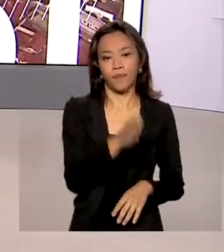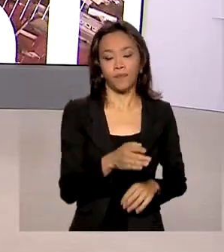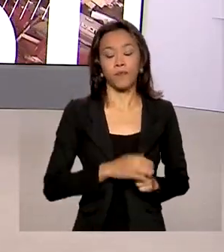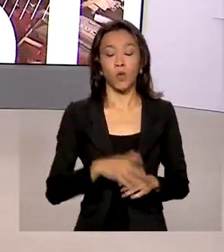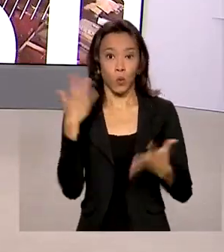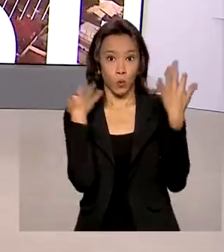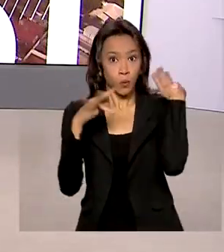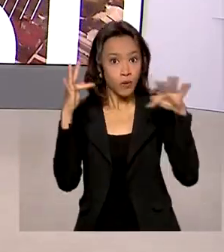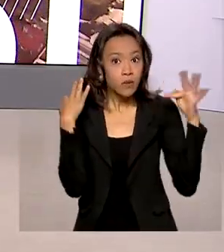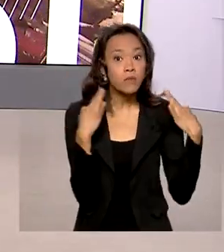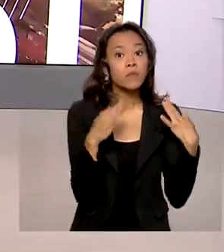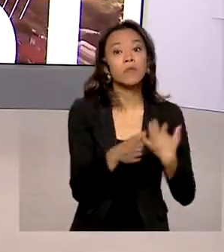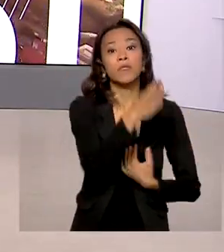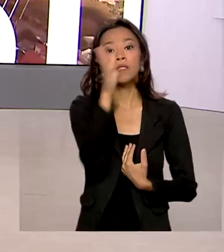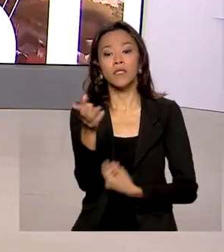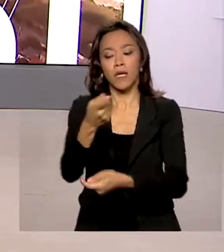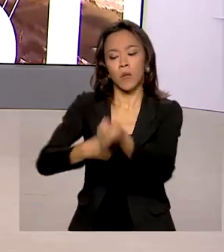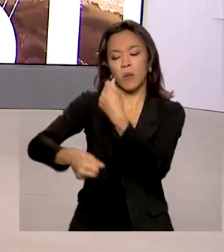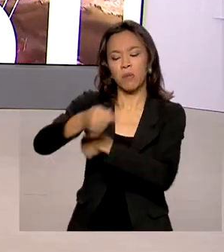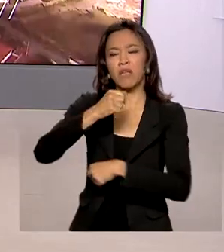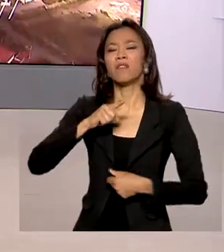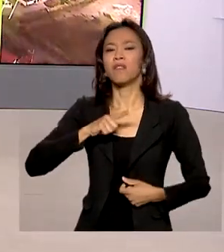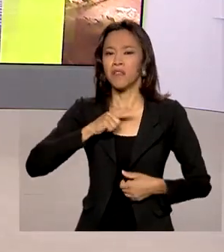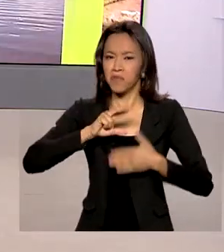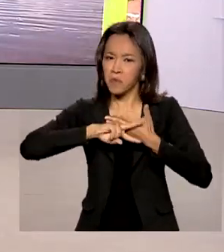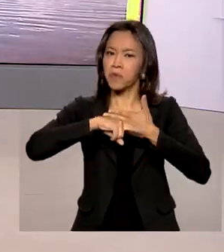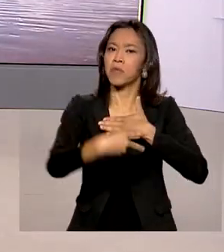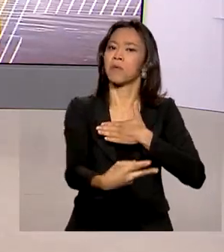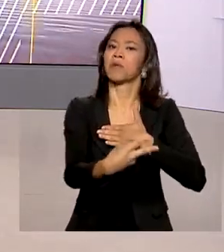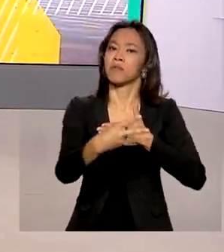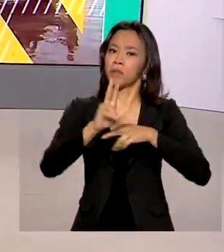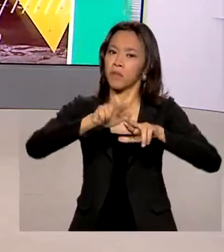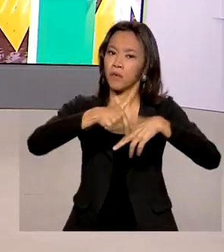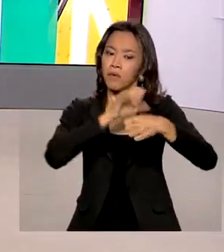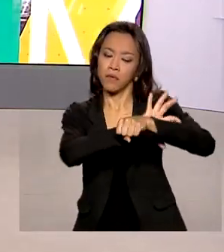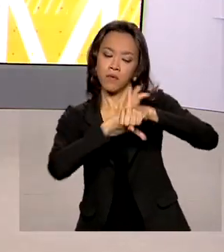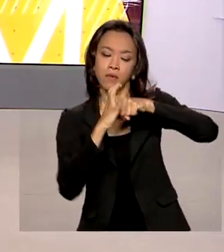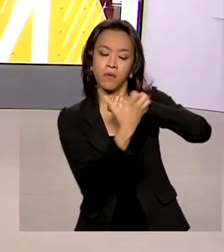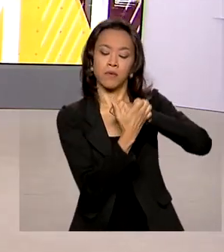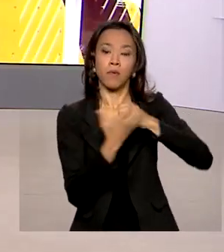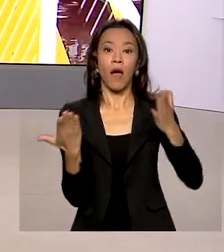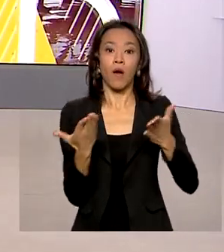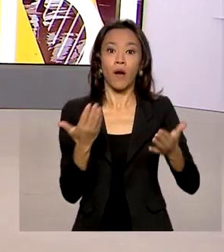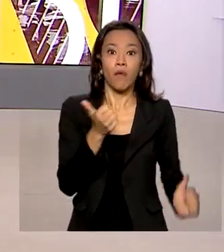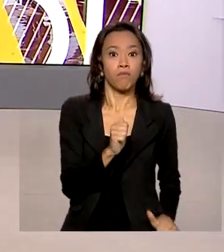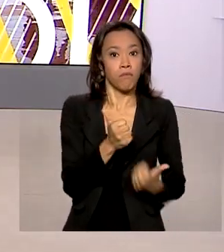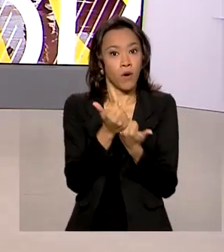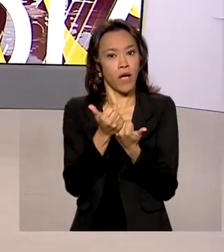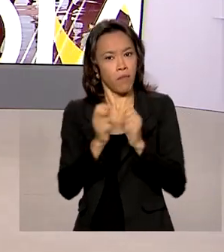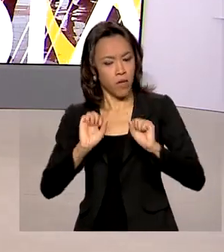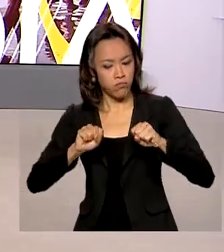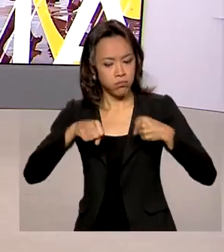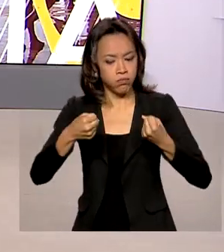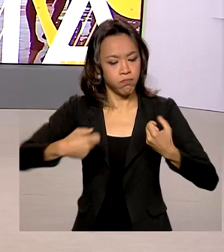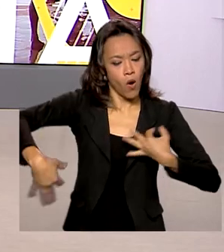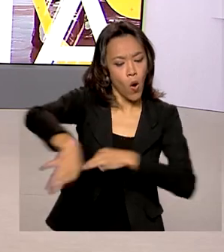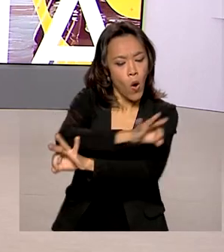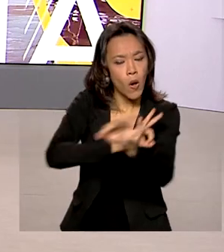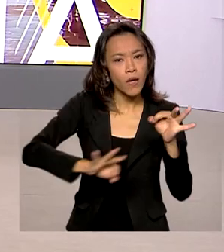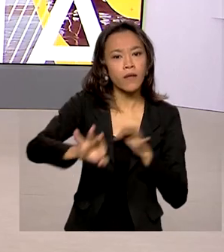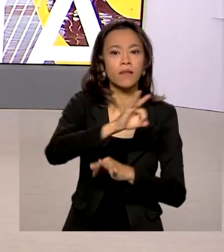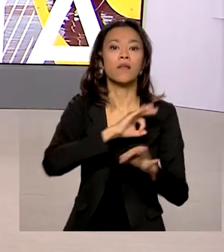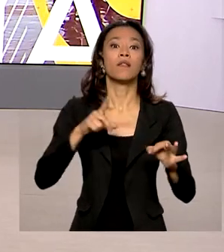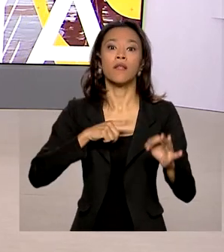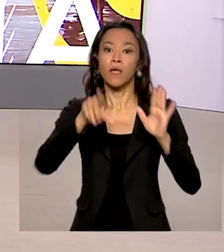foram fortemente afetados pela pandemia. Para apoiar esses setores a se reorganizarem financeiramente, uma lei amplia o